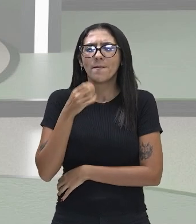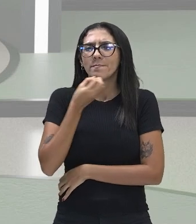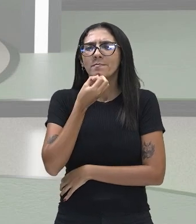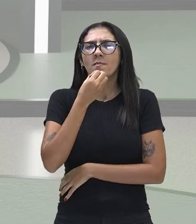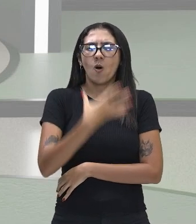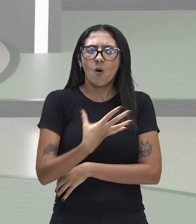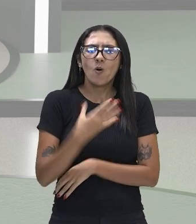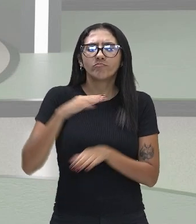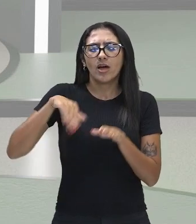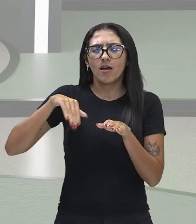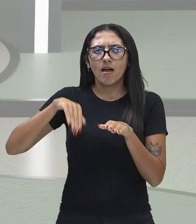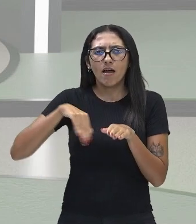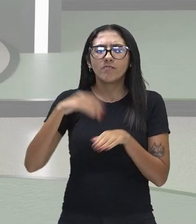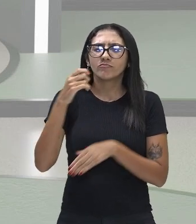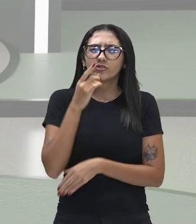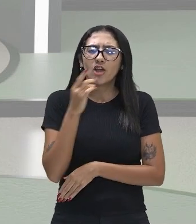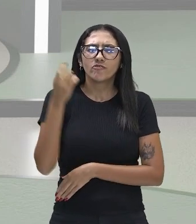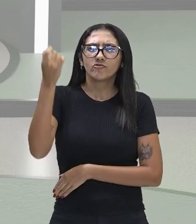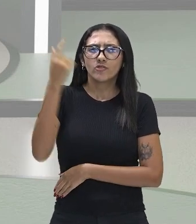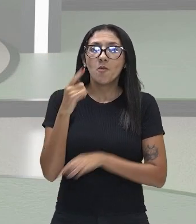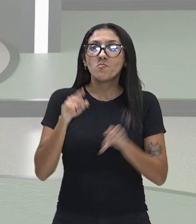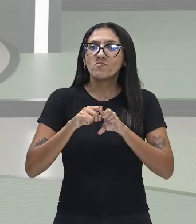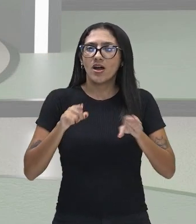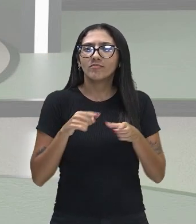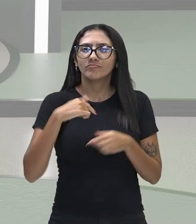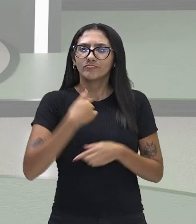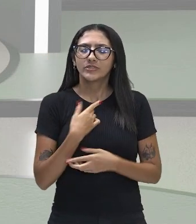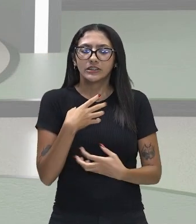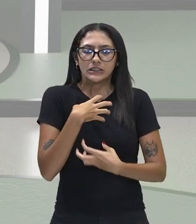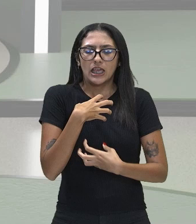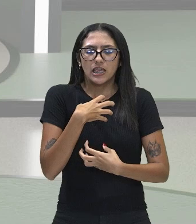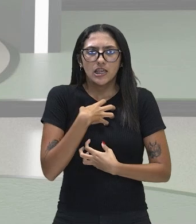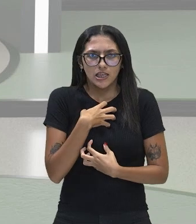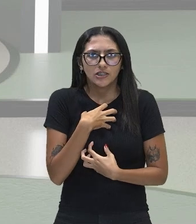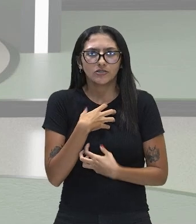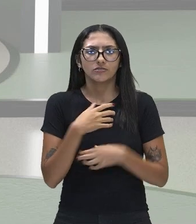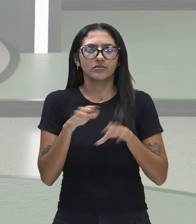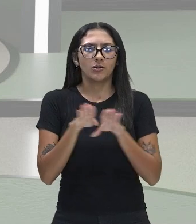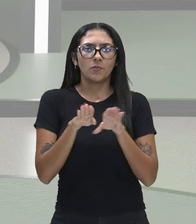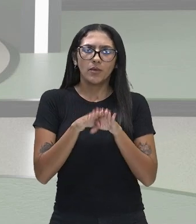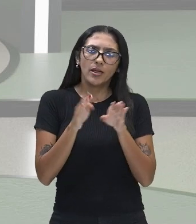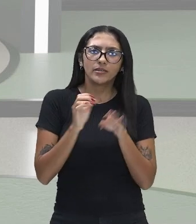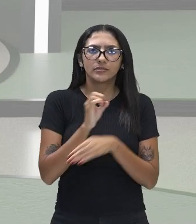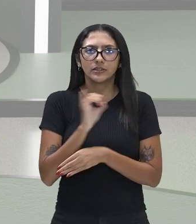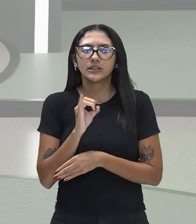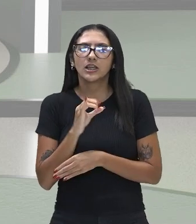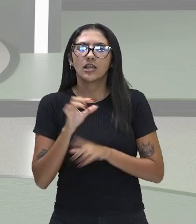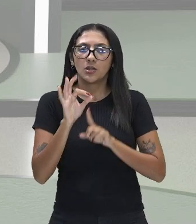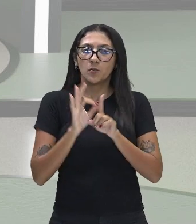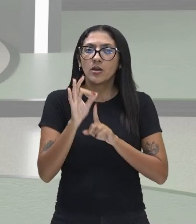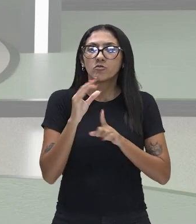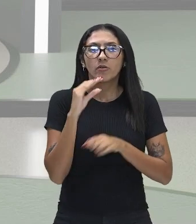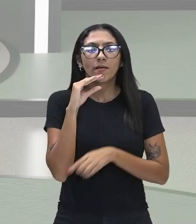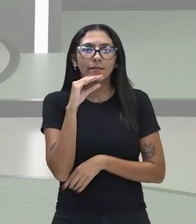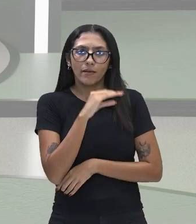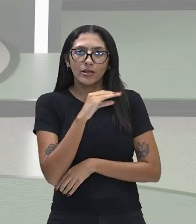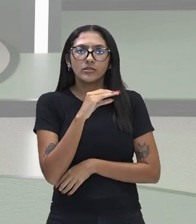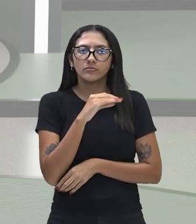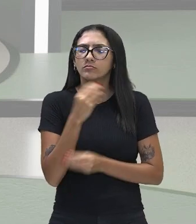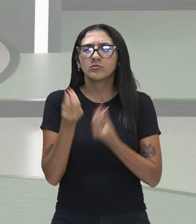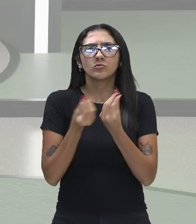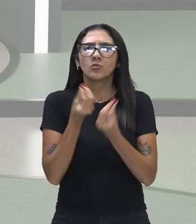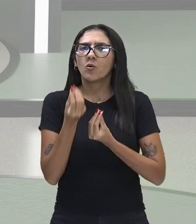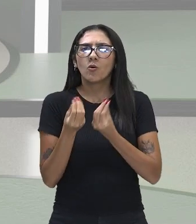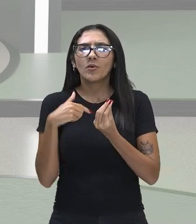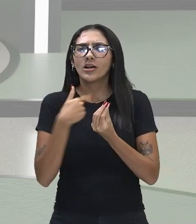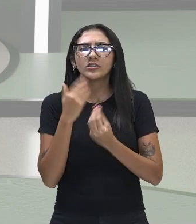banho no dia ensolarado. Mas a gente percebe também, consegue diferenciar quando está quente ou quando está frio. Como será que isso é possível?